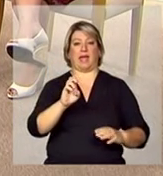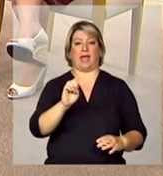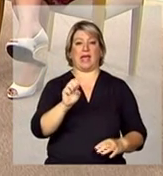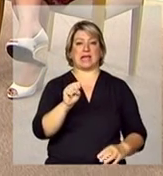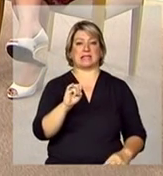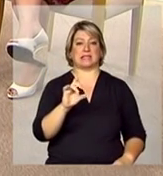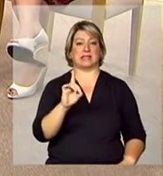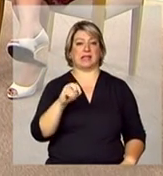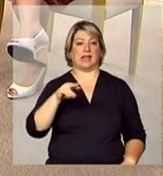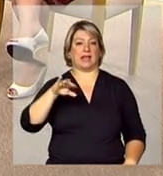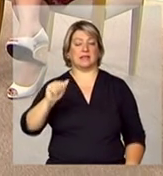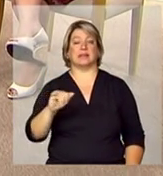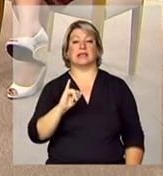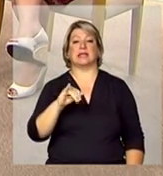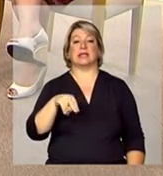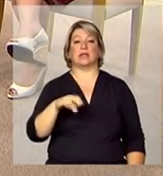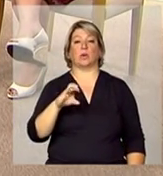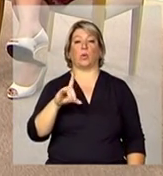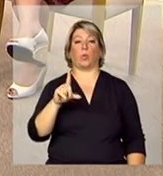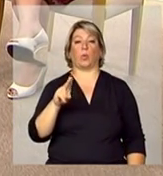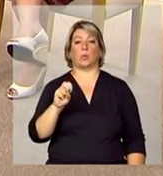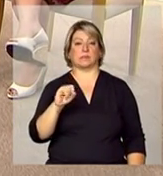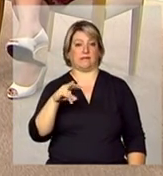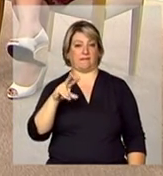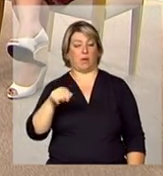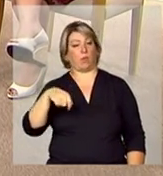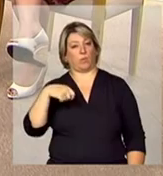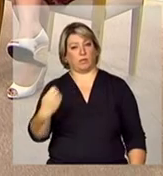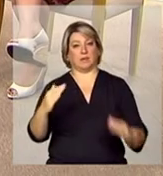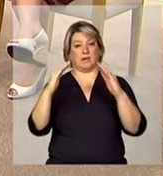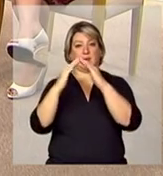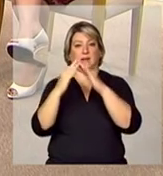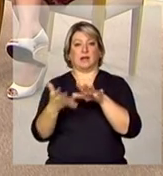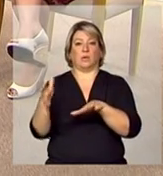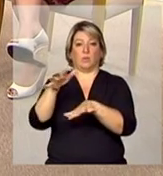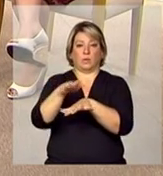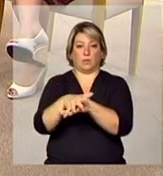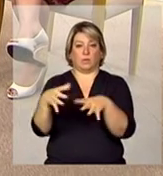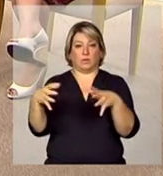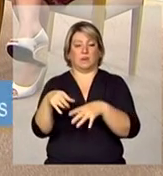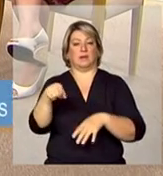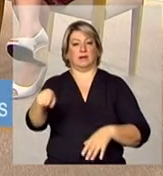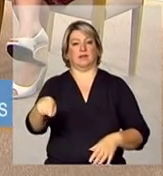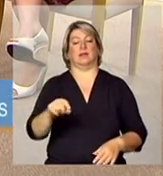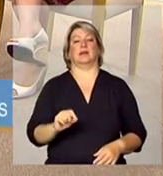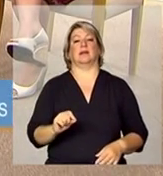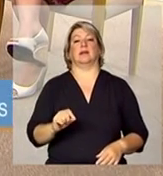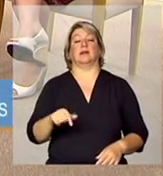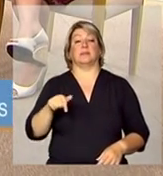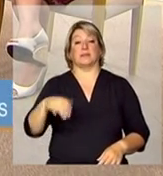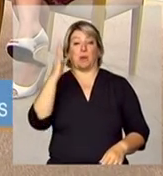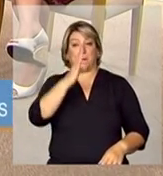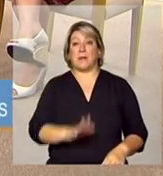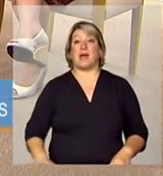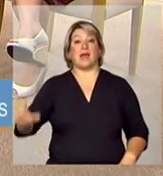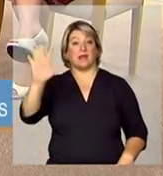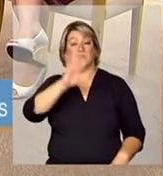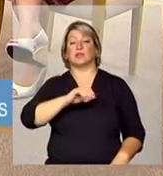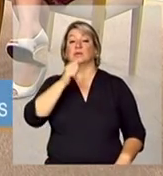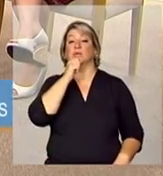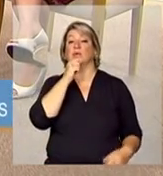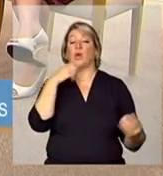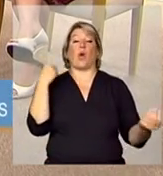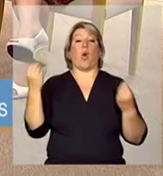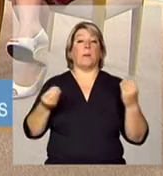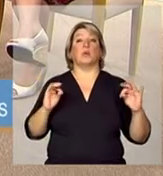ainda não temos uma cobertura de serviços tão grande no país ao ponto de ter disponível esse serviço em